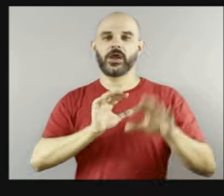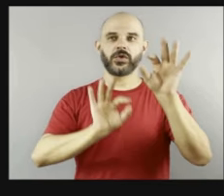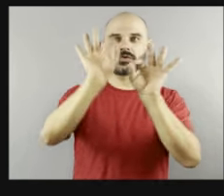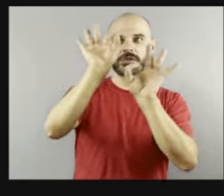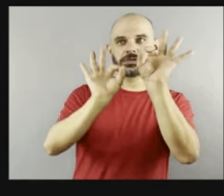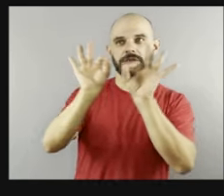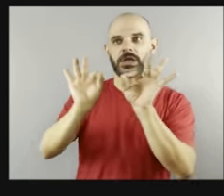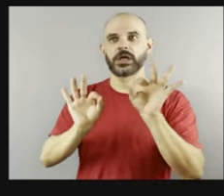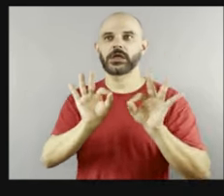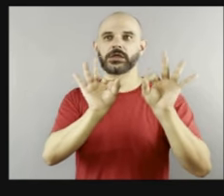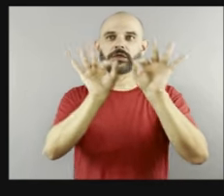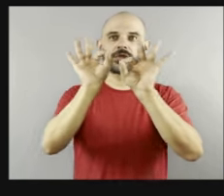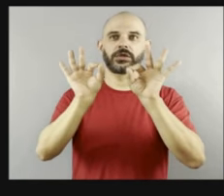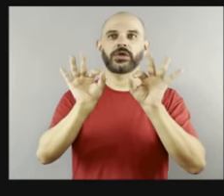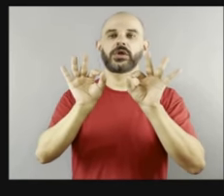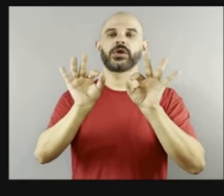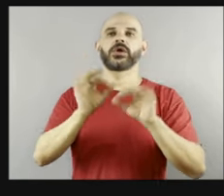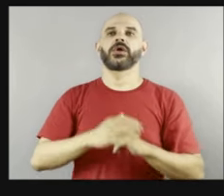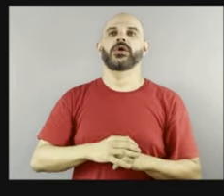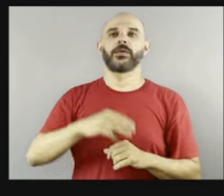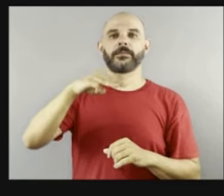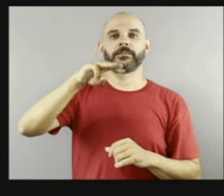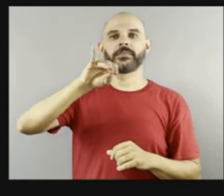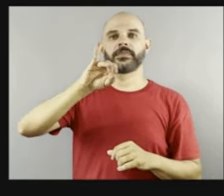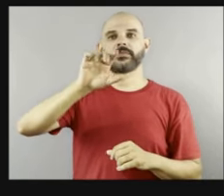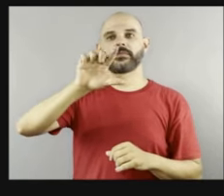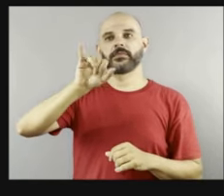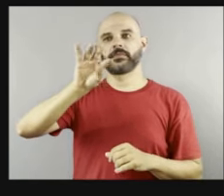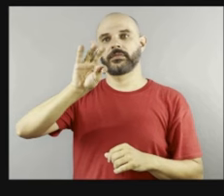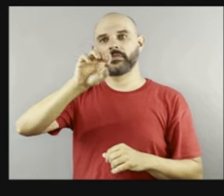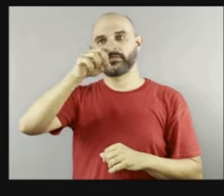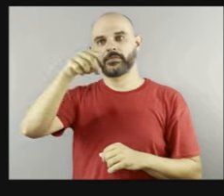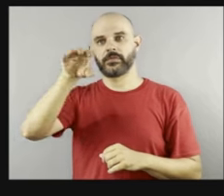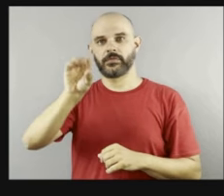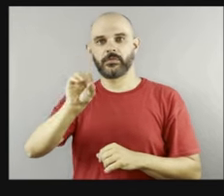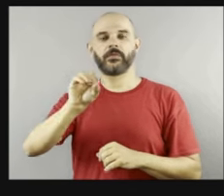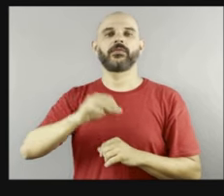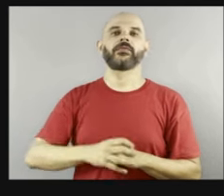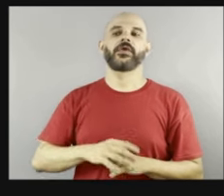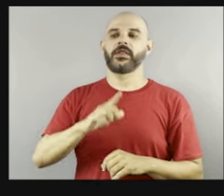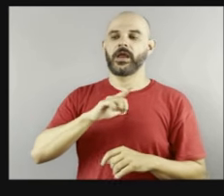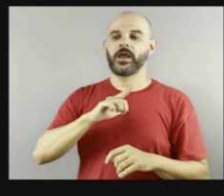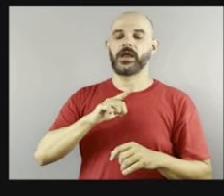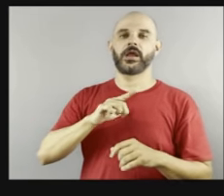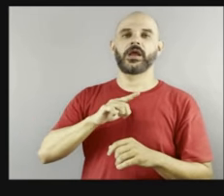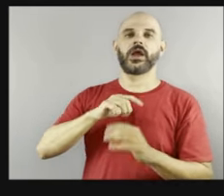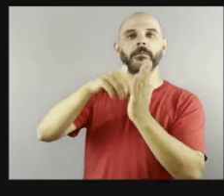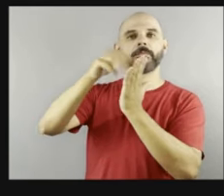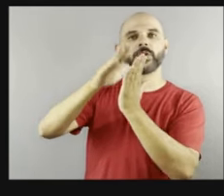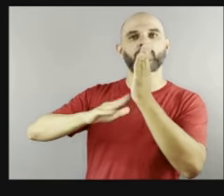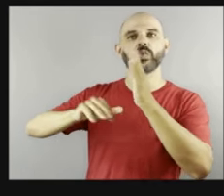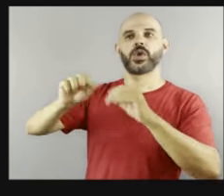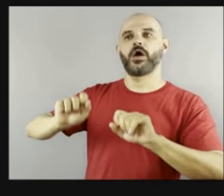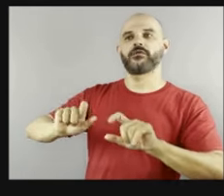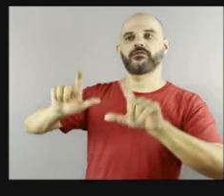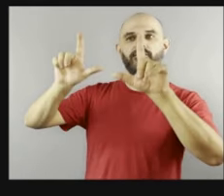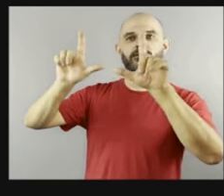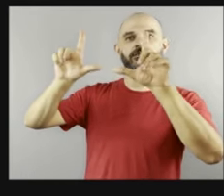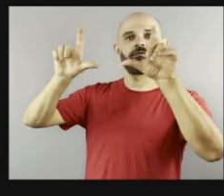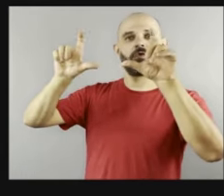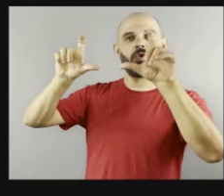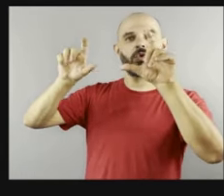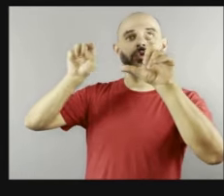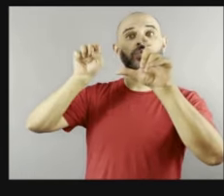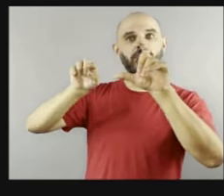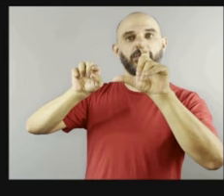Tati, uma pintura da foto da Tati com uma uma uma